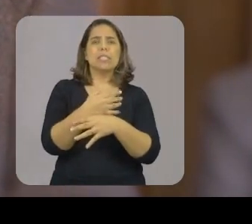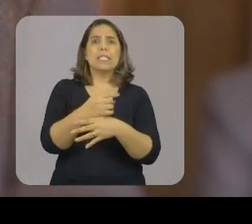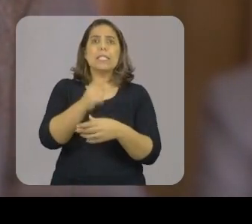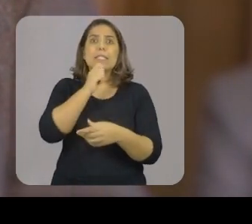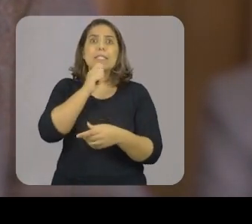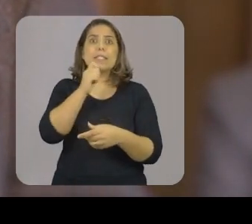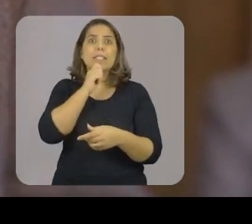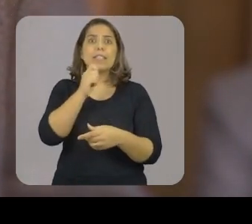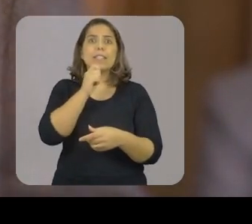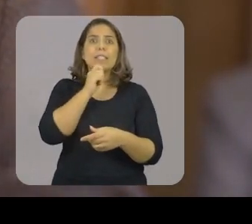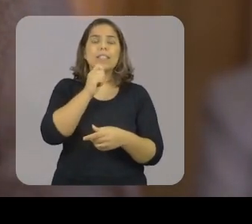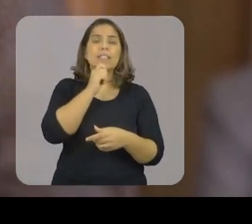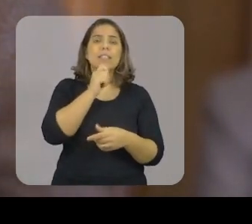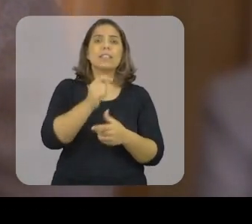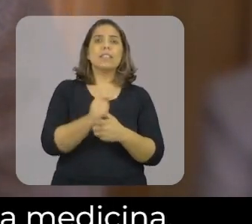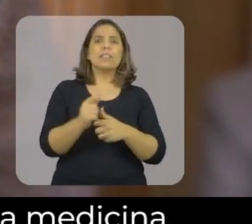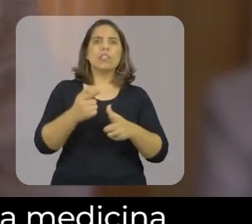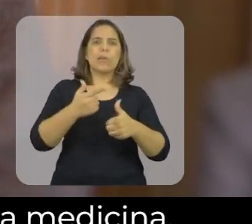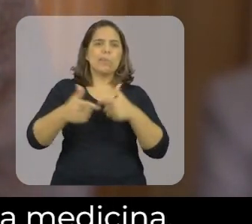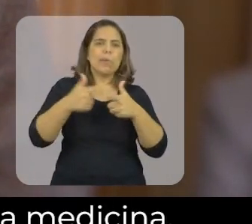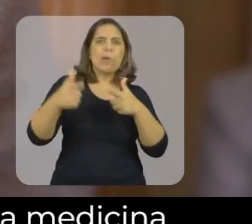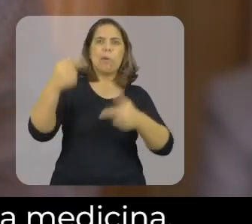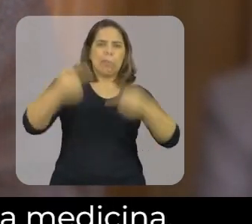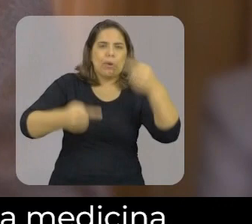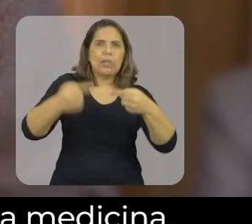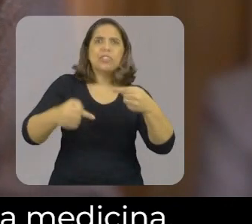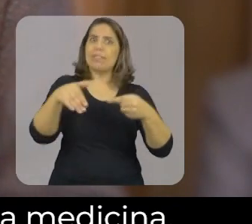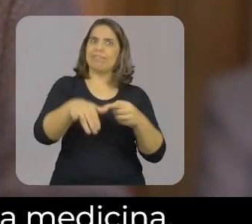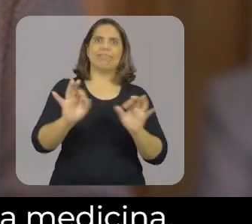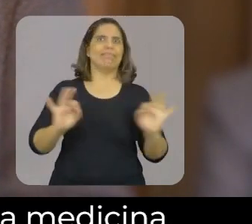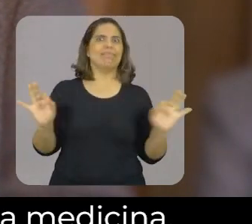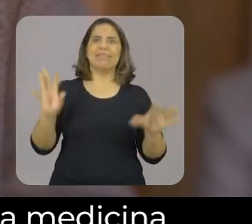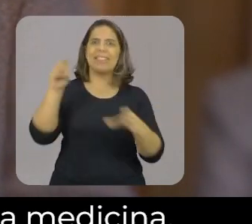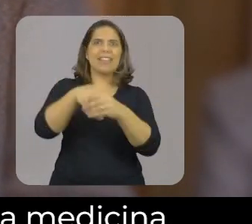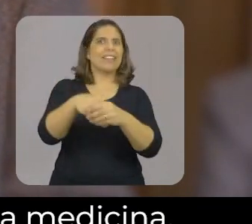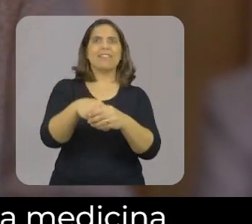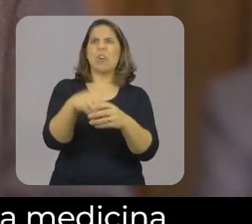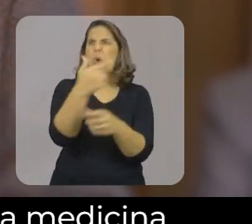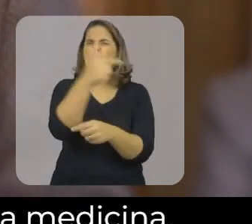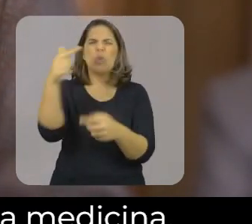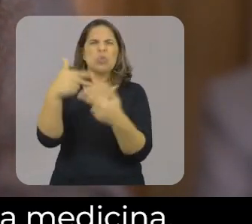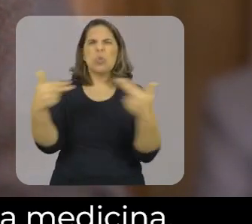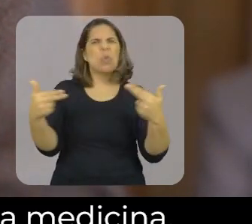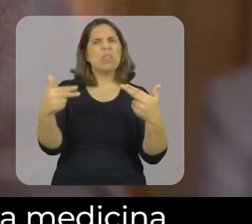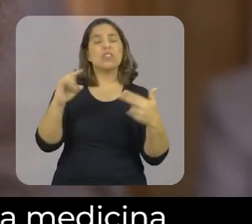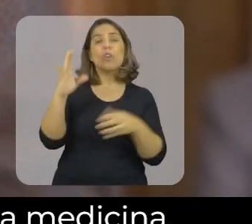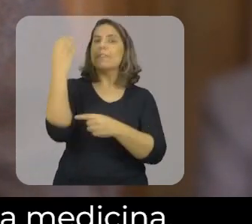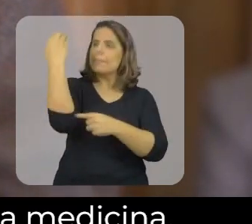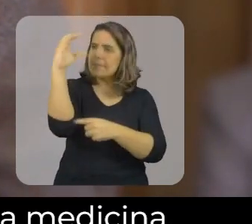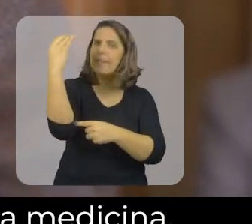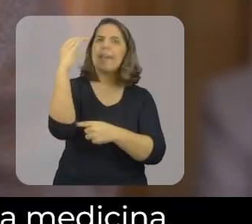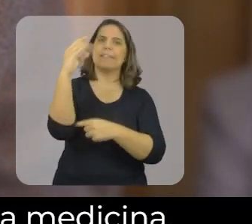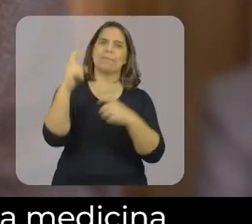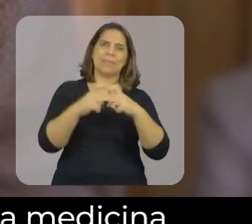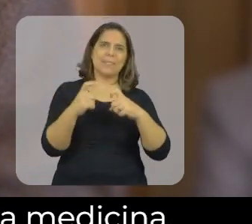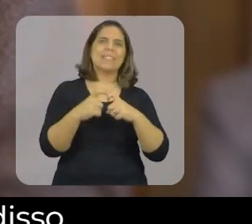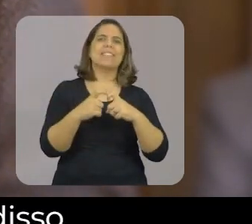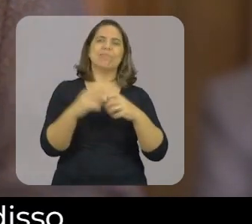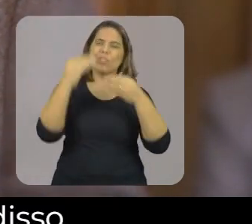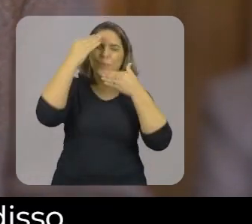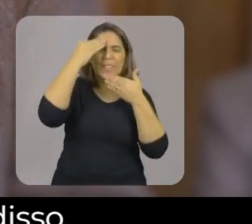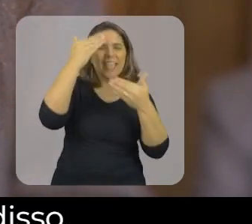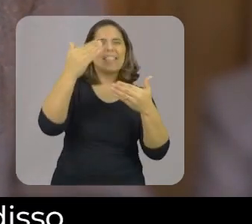ingerência política, sem ingerência de qualquer outro fator que não fosse a ciência e medicina.